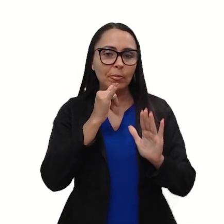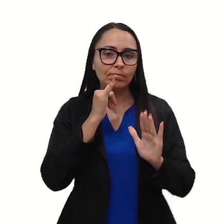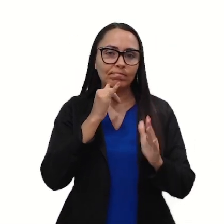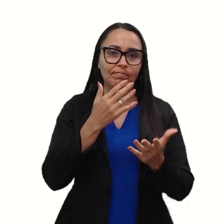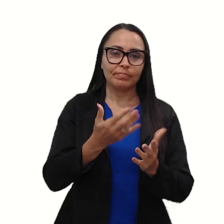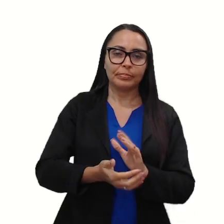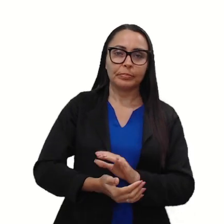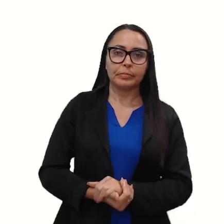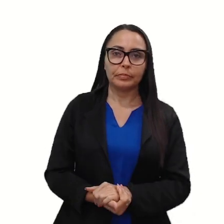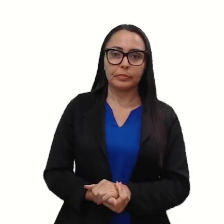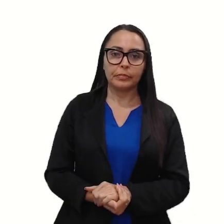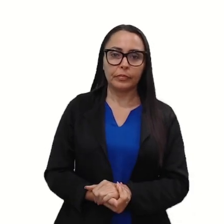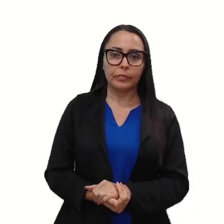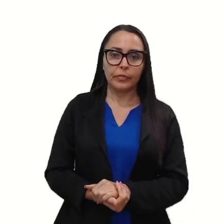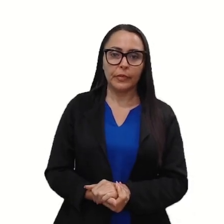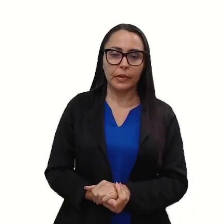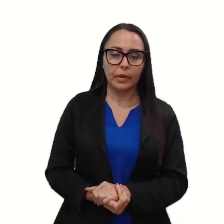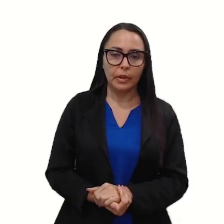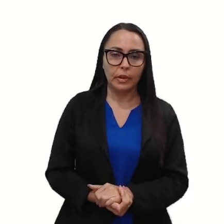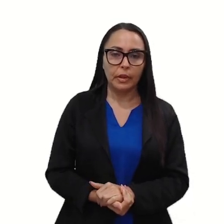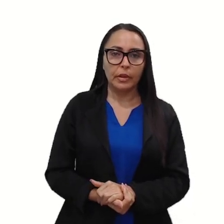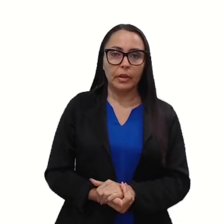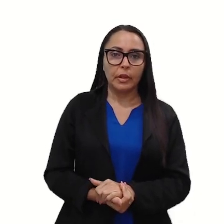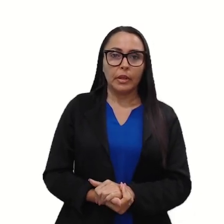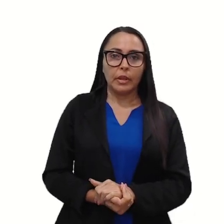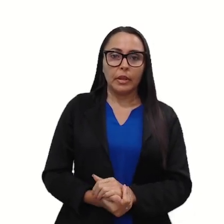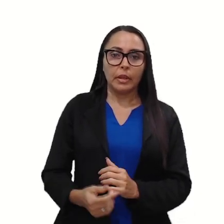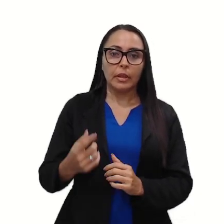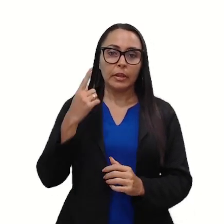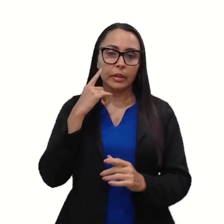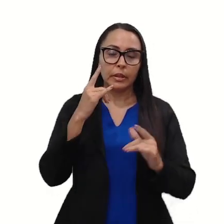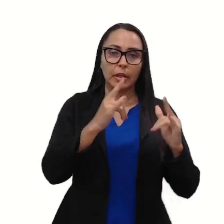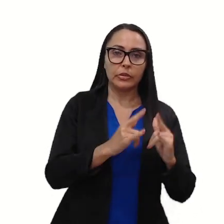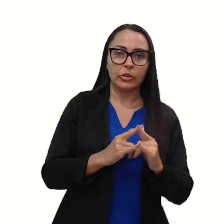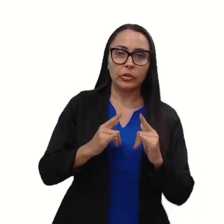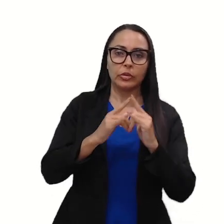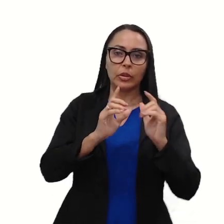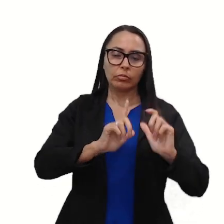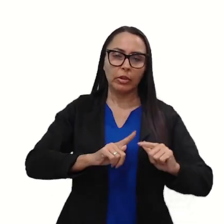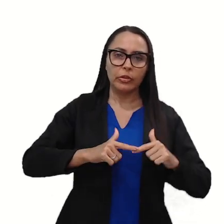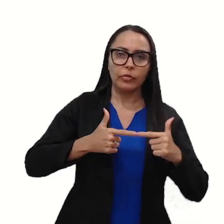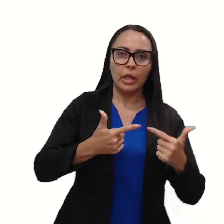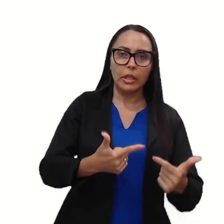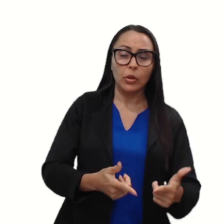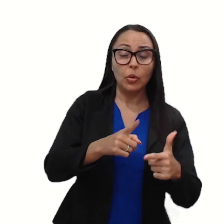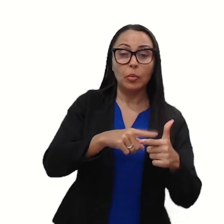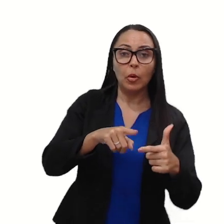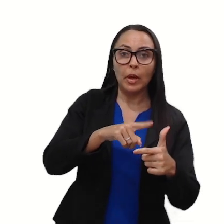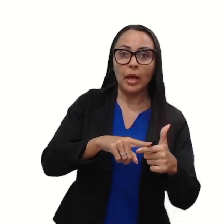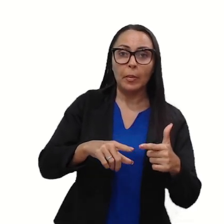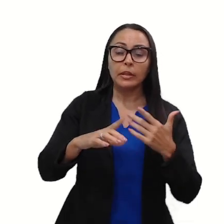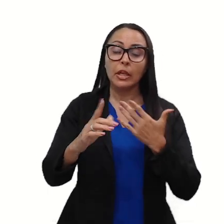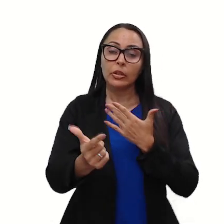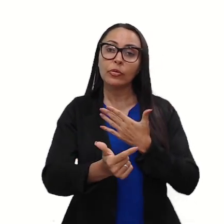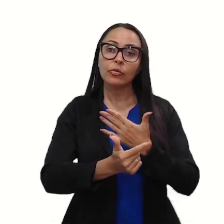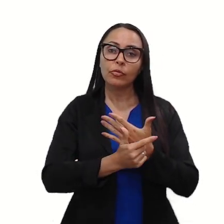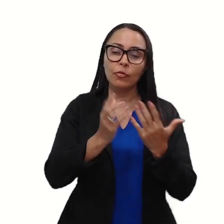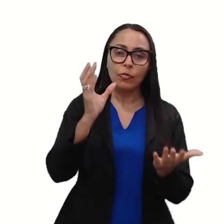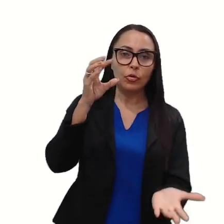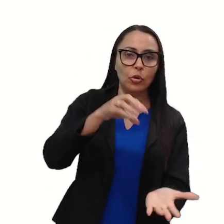ferramenta. Nesse exemplo que eu vou te dar, A instituição está enfrentando um problema que é os funcionários estão